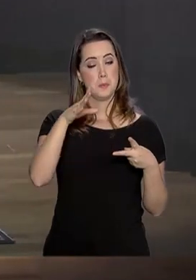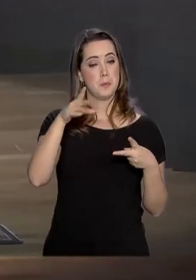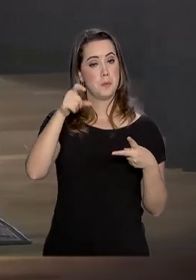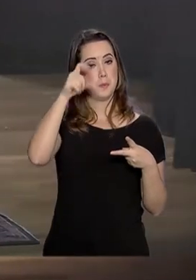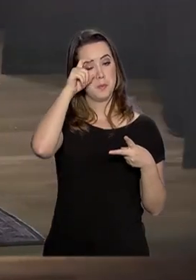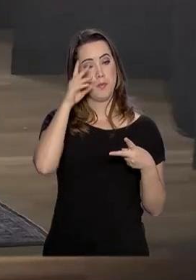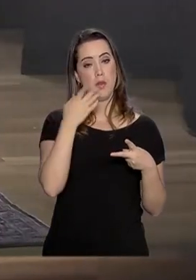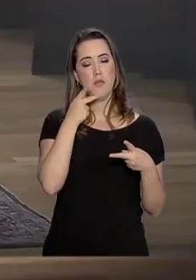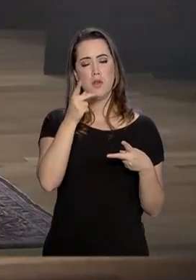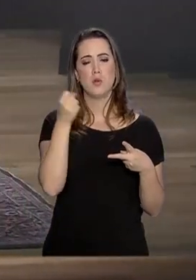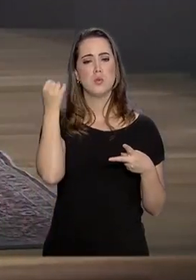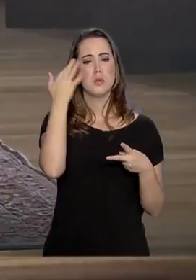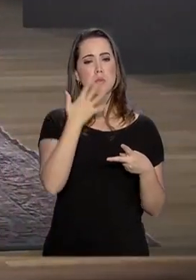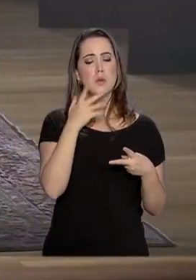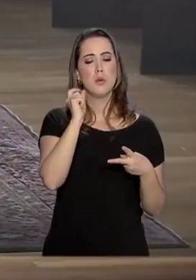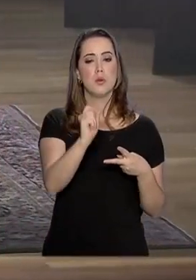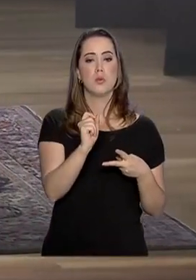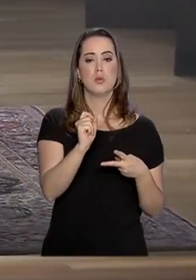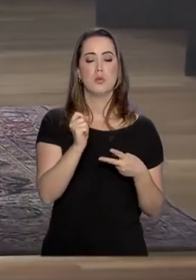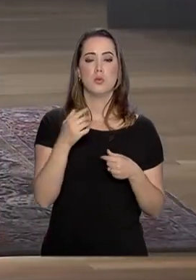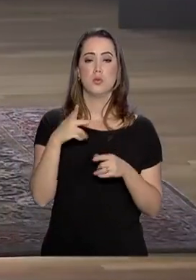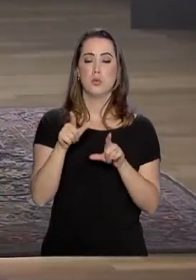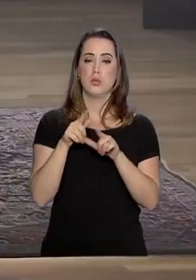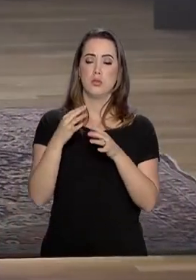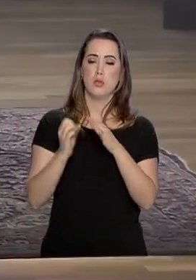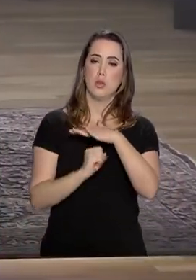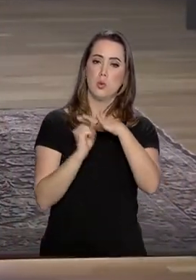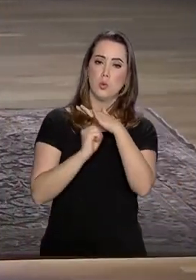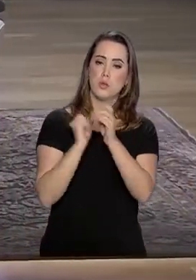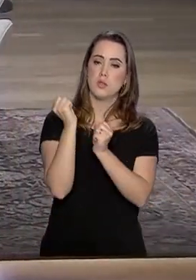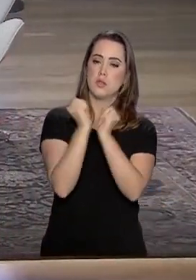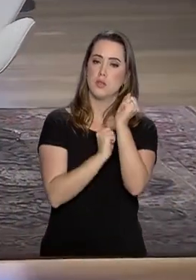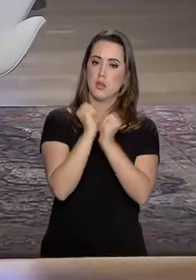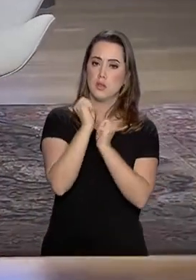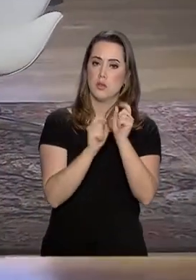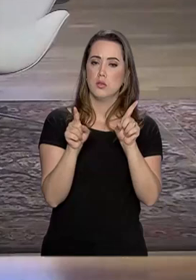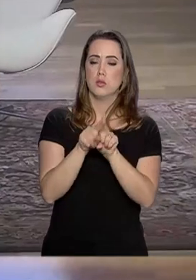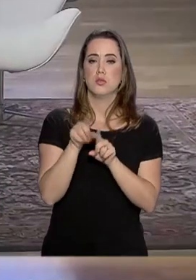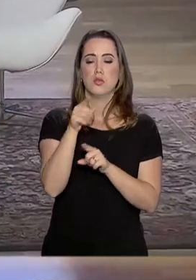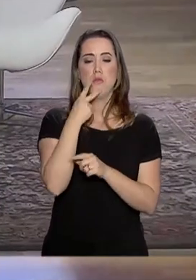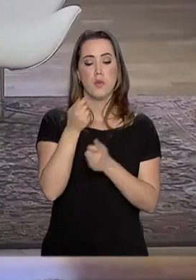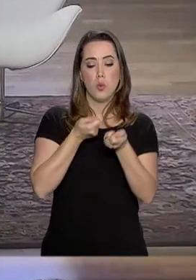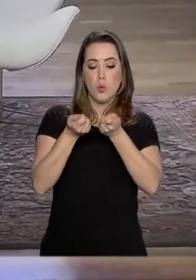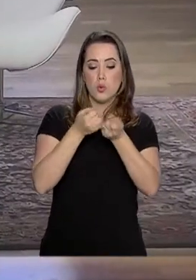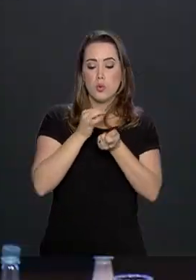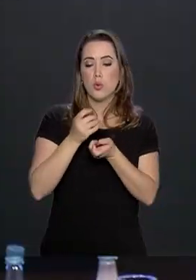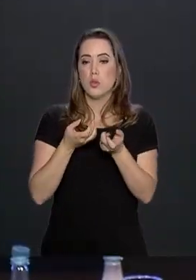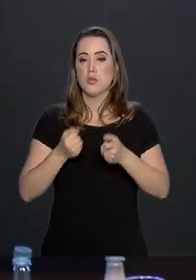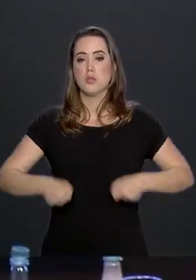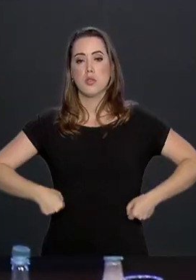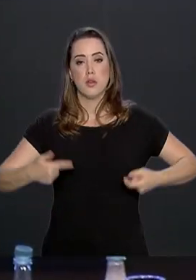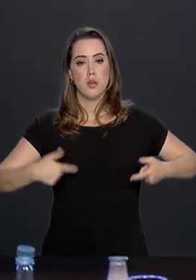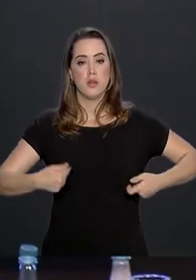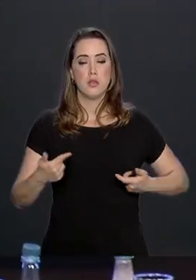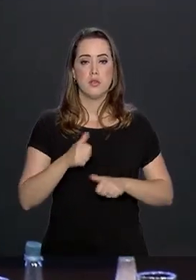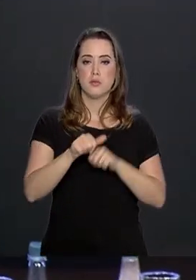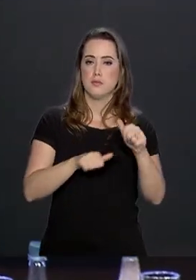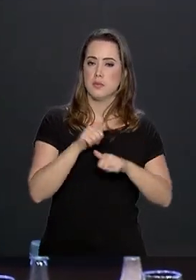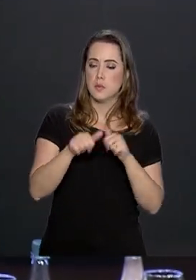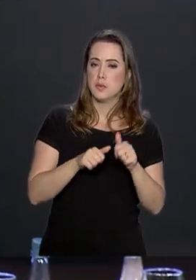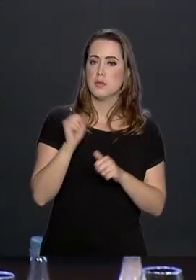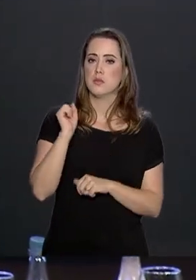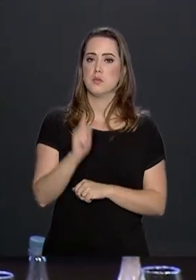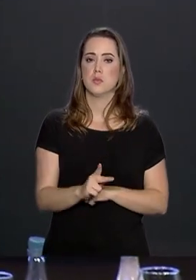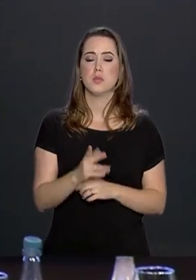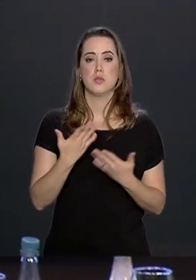para empresários da indústria e do setor de tecnologia, Mourão defendeu a importância do reequilíbrio das contas públicas e da reforma da